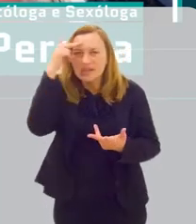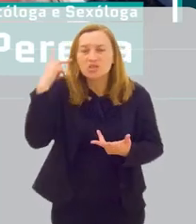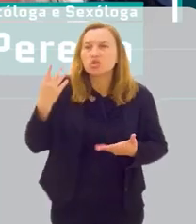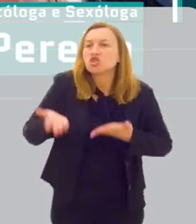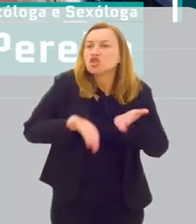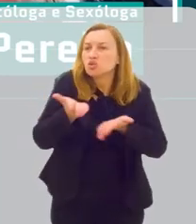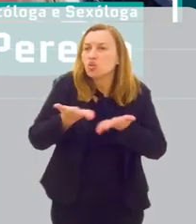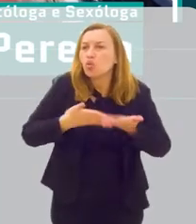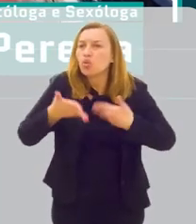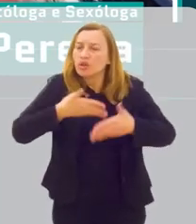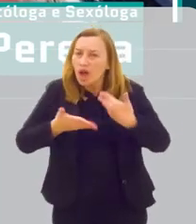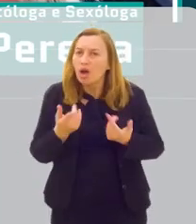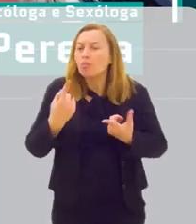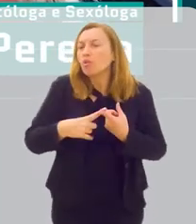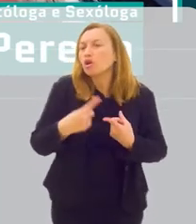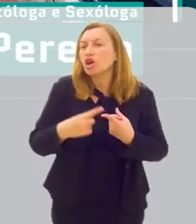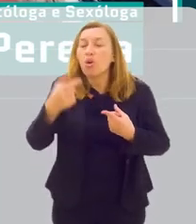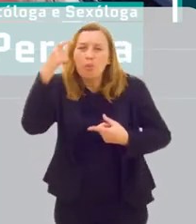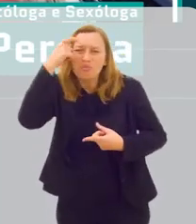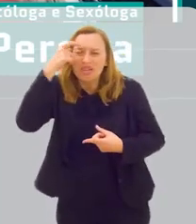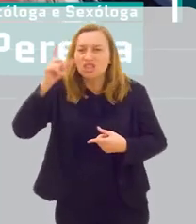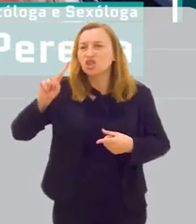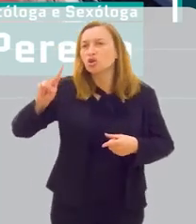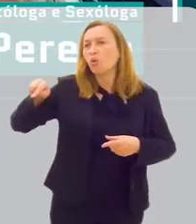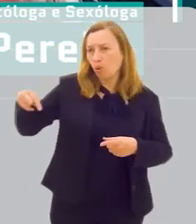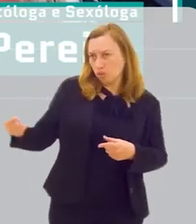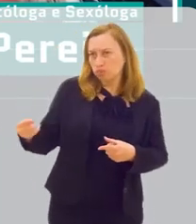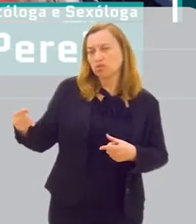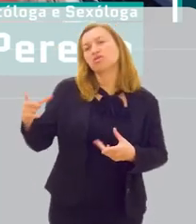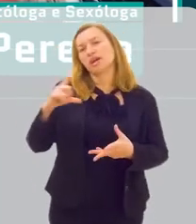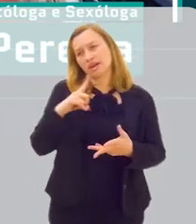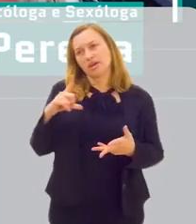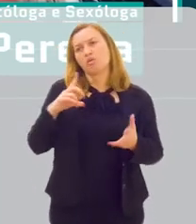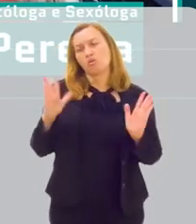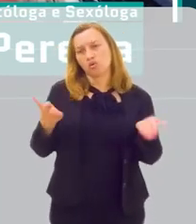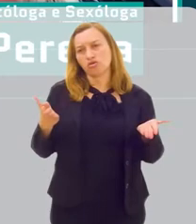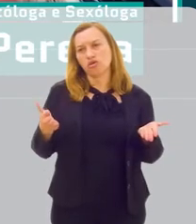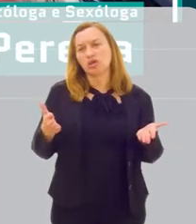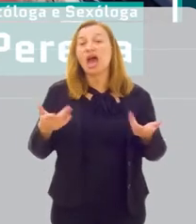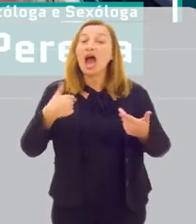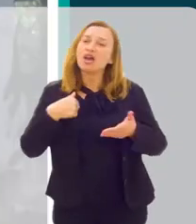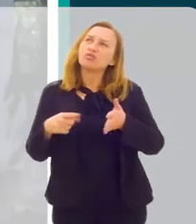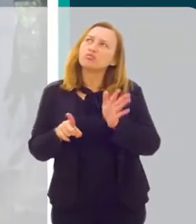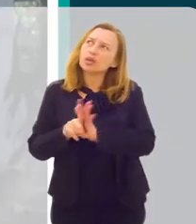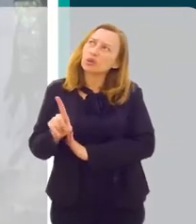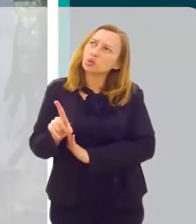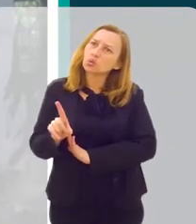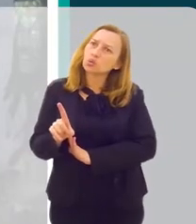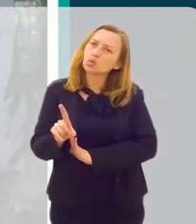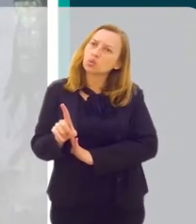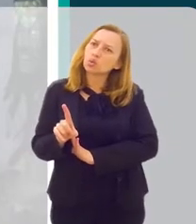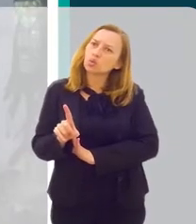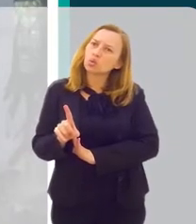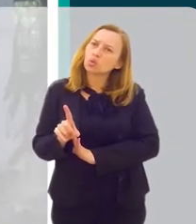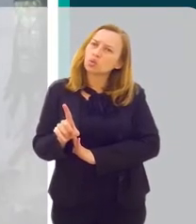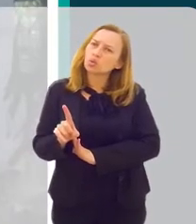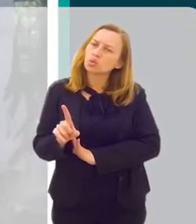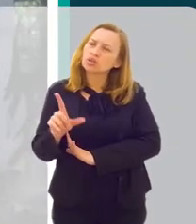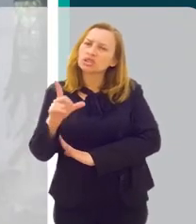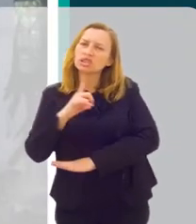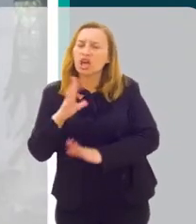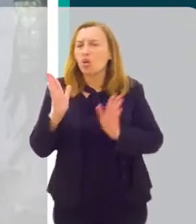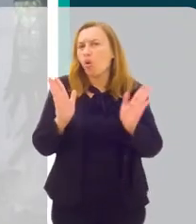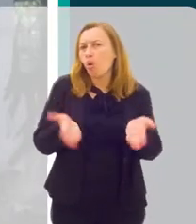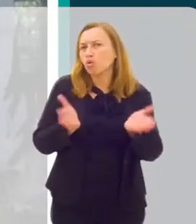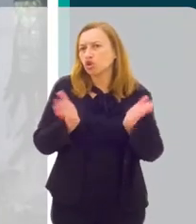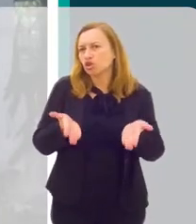porque são pessoas que se cuidam, porque hoje em a gente tem uma outra mentalidade, né? E aí a minha pergunta é o seguinte, o